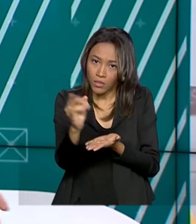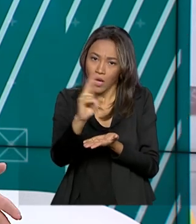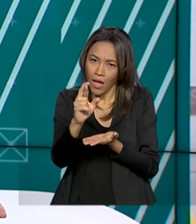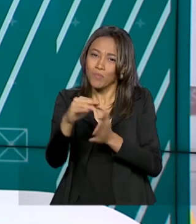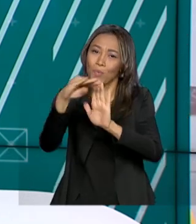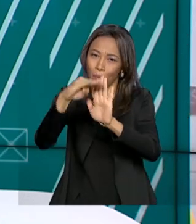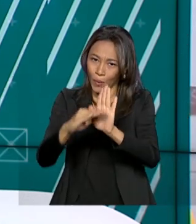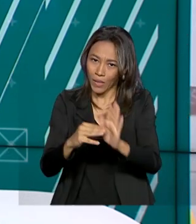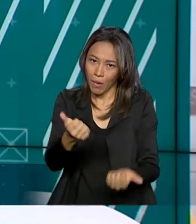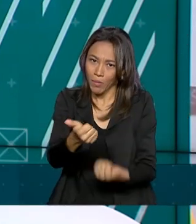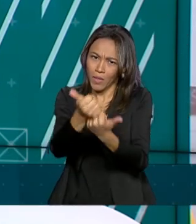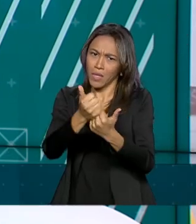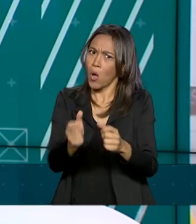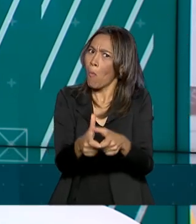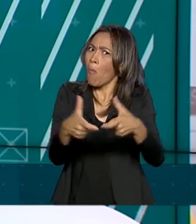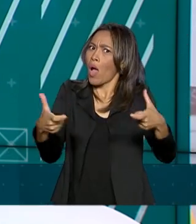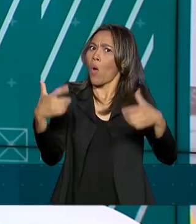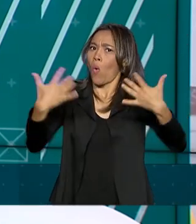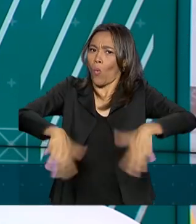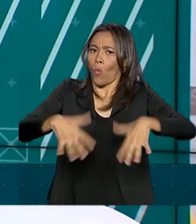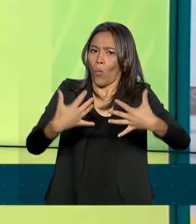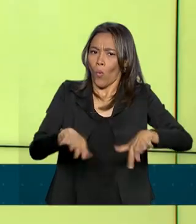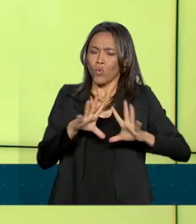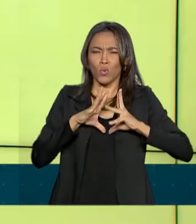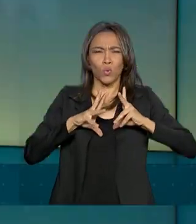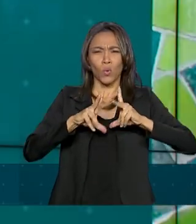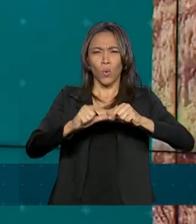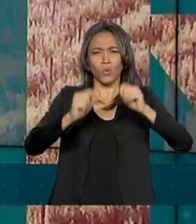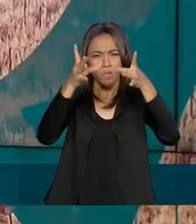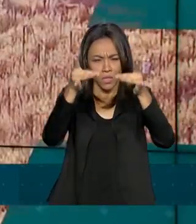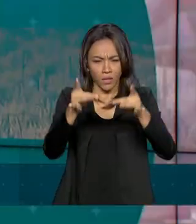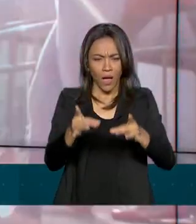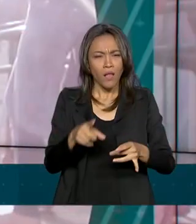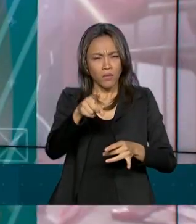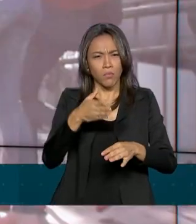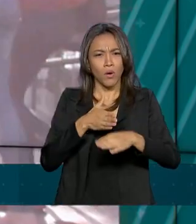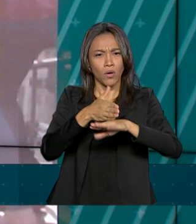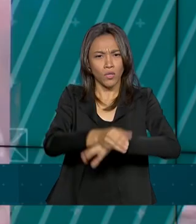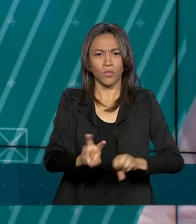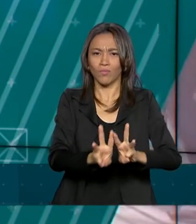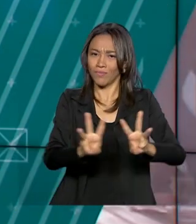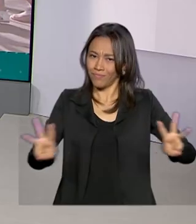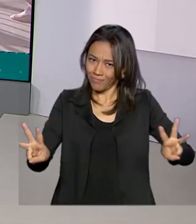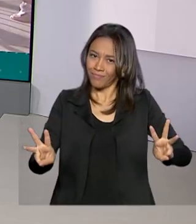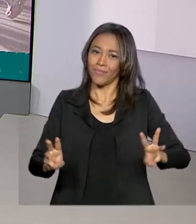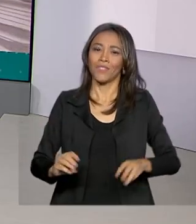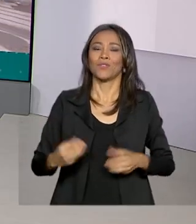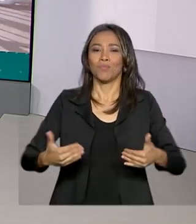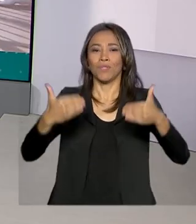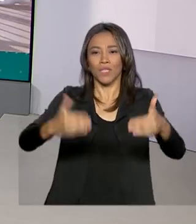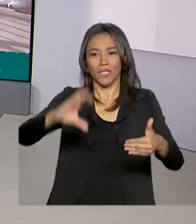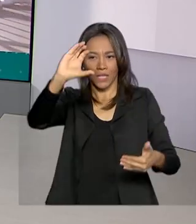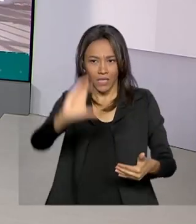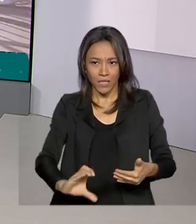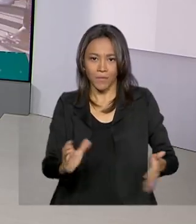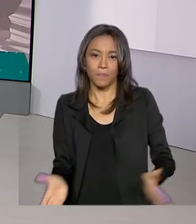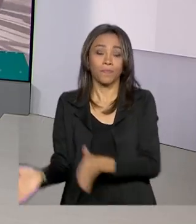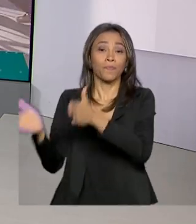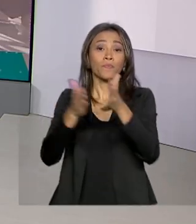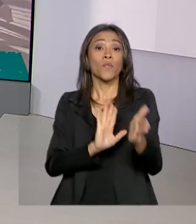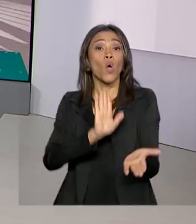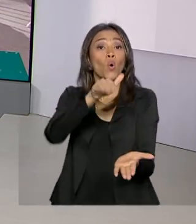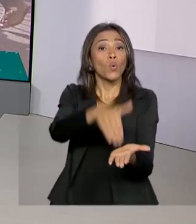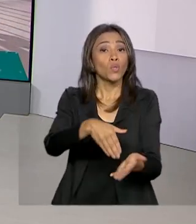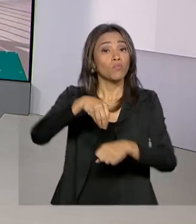o maior da história do Bolsa Família. Todos os detalhes estão no site do Ministério da Cidadania. E uma última informação. O